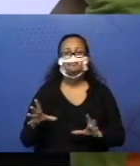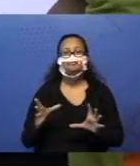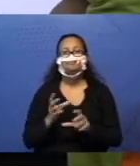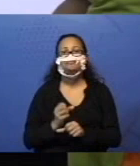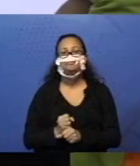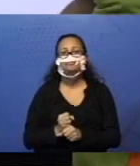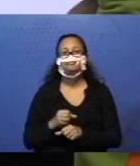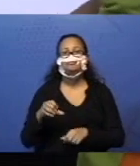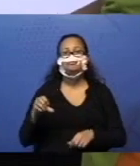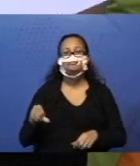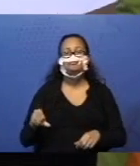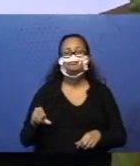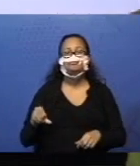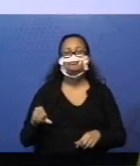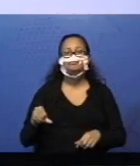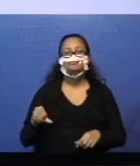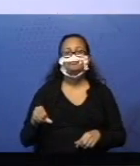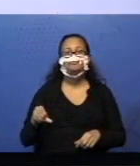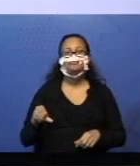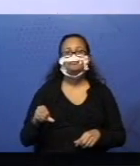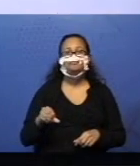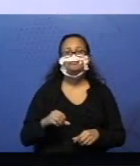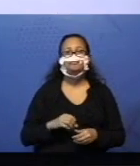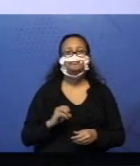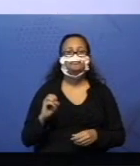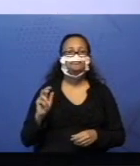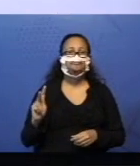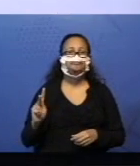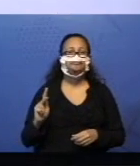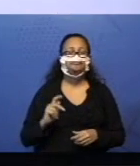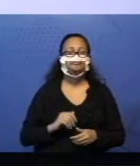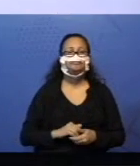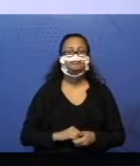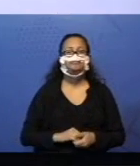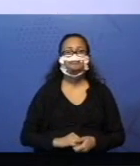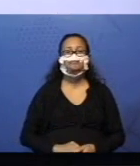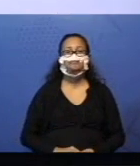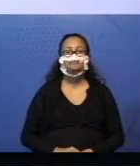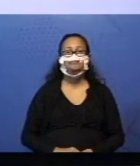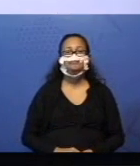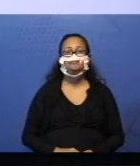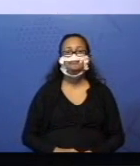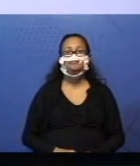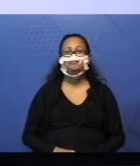também dá nove. Certinho? Vamos lá.